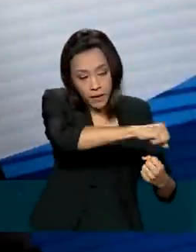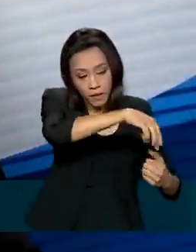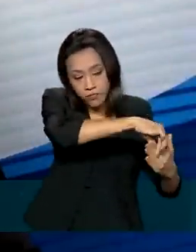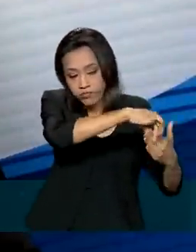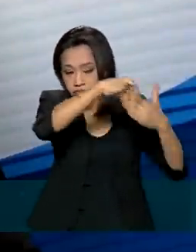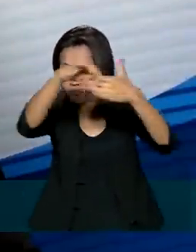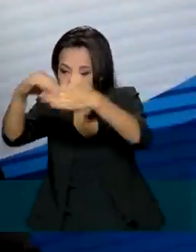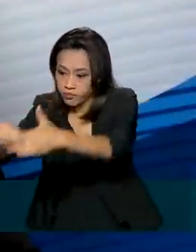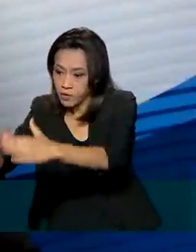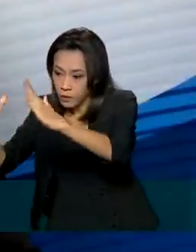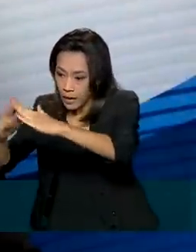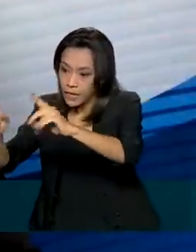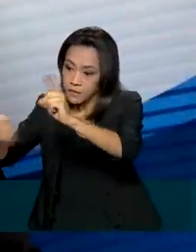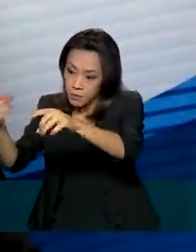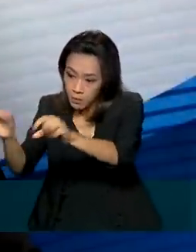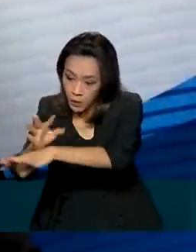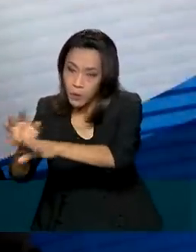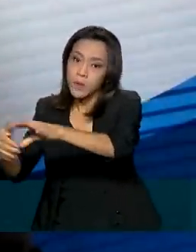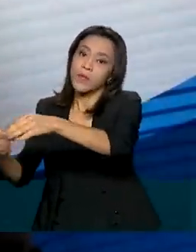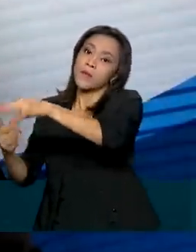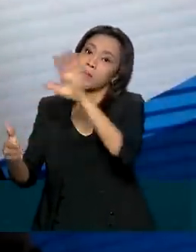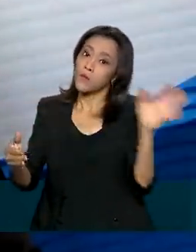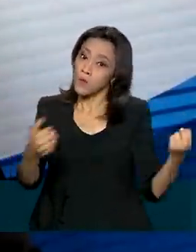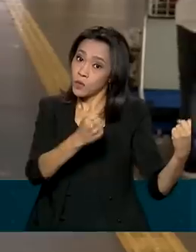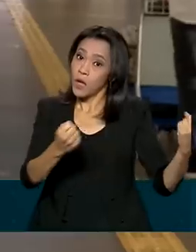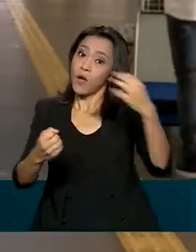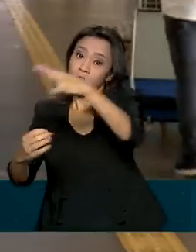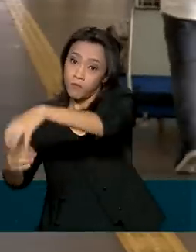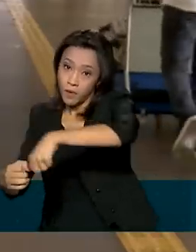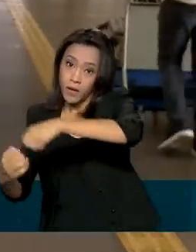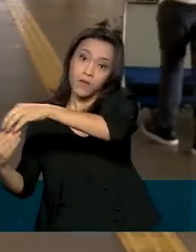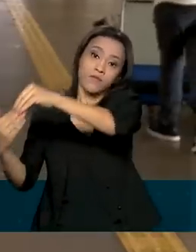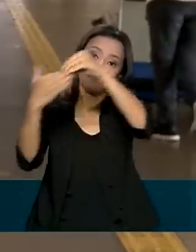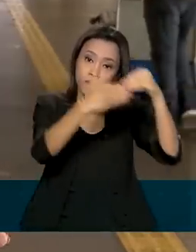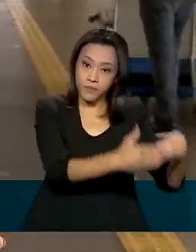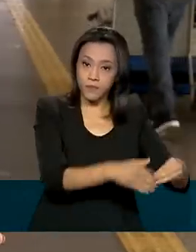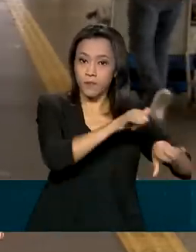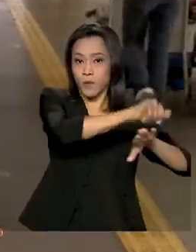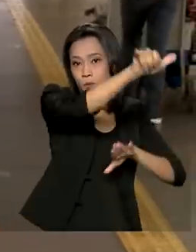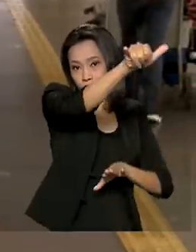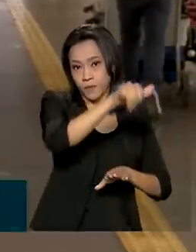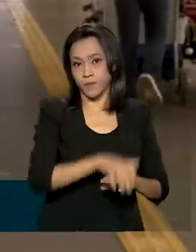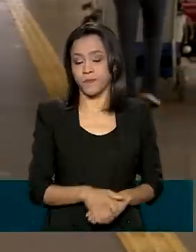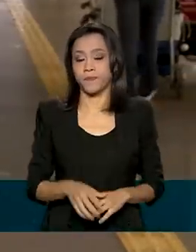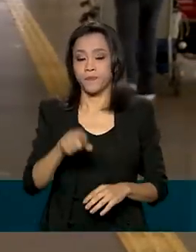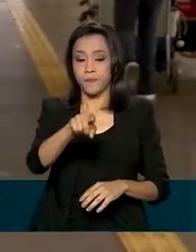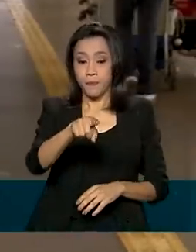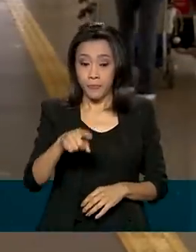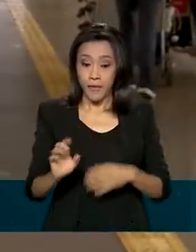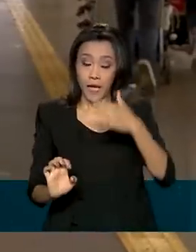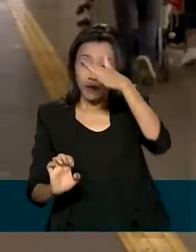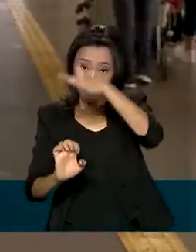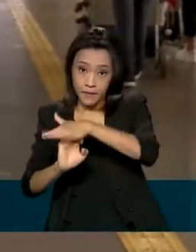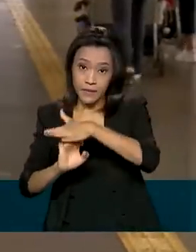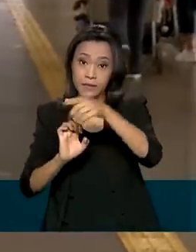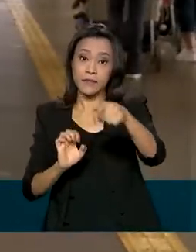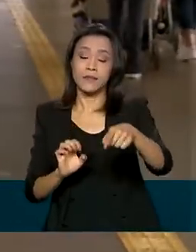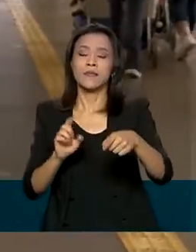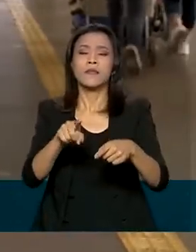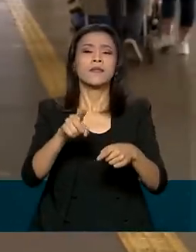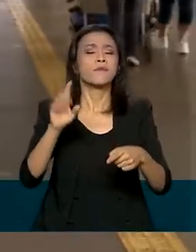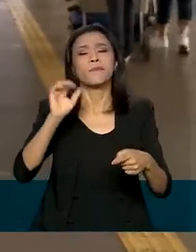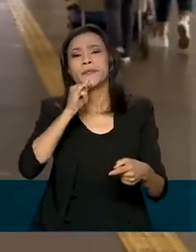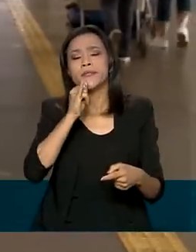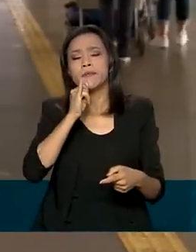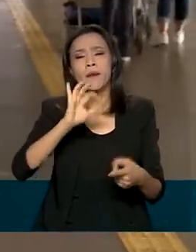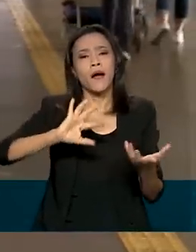retorne posteriormente da sua residência para o aeroporto. Quando a companhia aérea nega o embarque do passageiro em situações como mudança